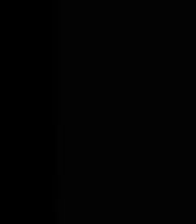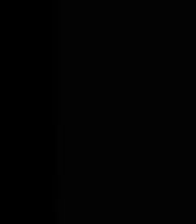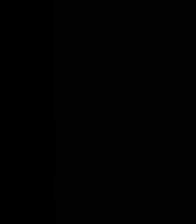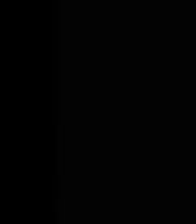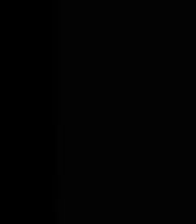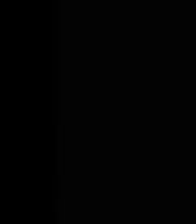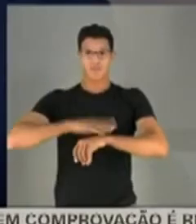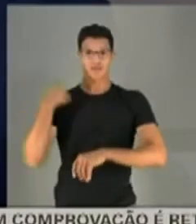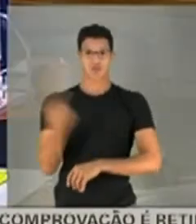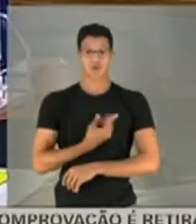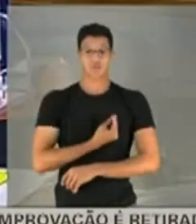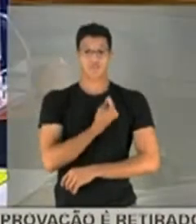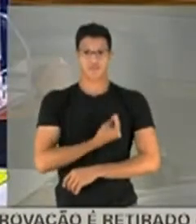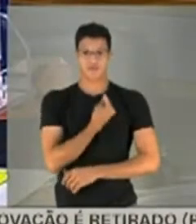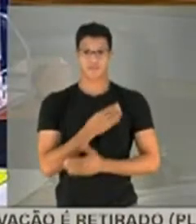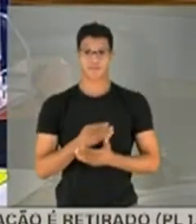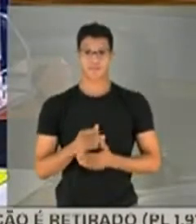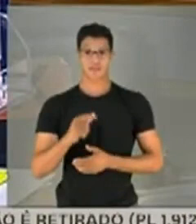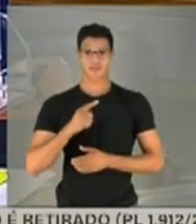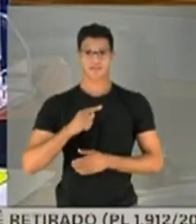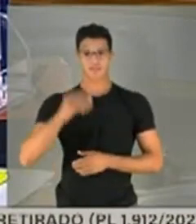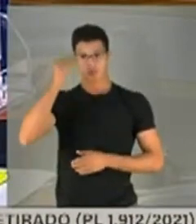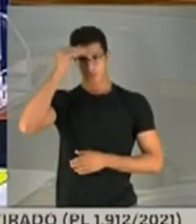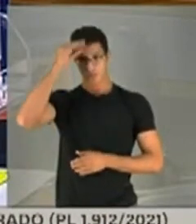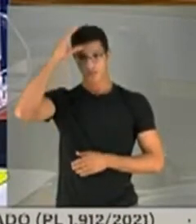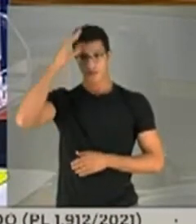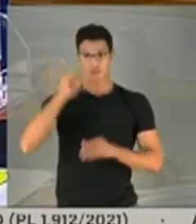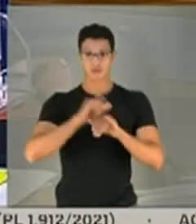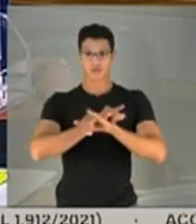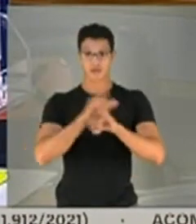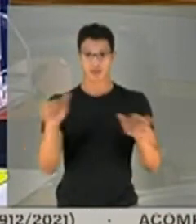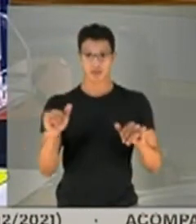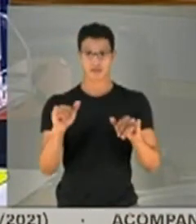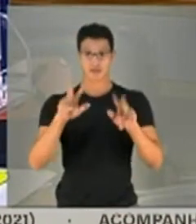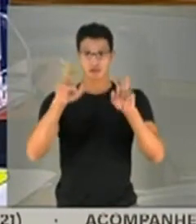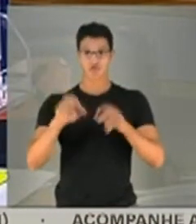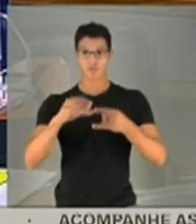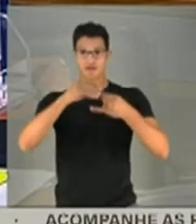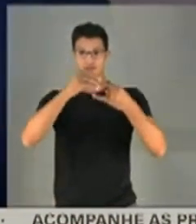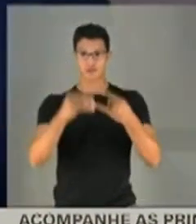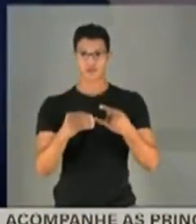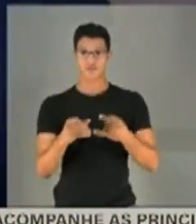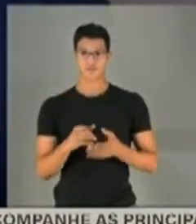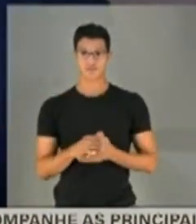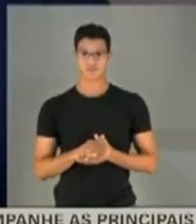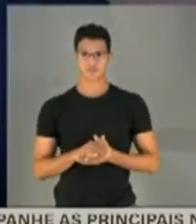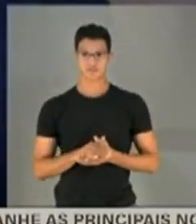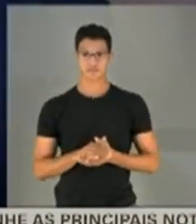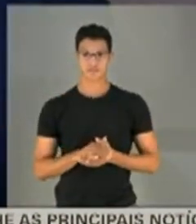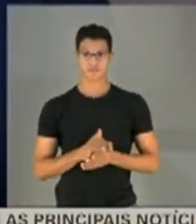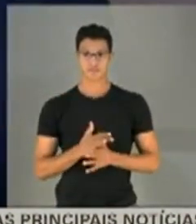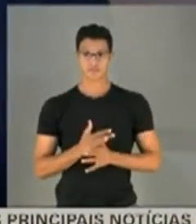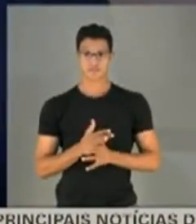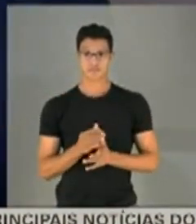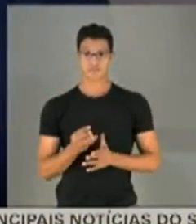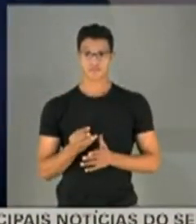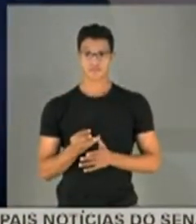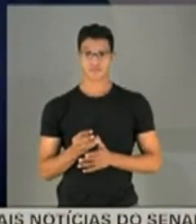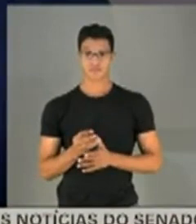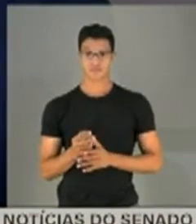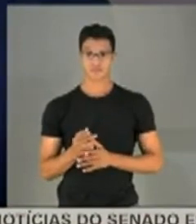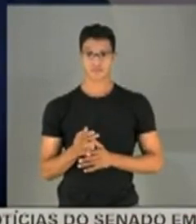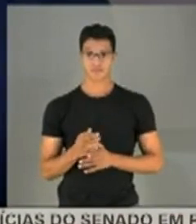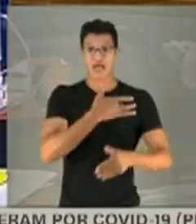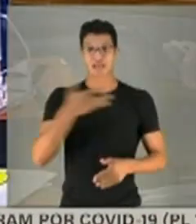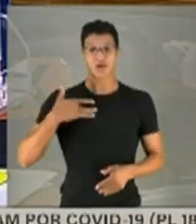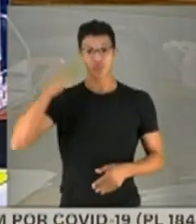É tramontina. Só tem conhecimento e vossa declaração sobre a Fiocruz? Sim. Posso colocar aqui?